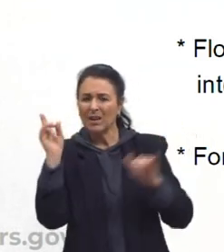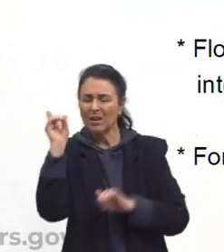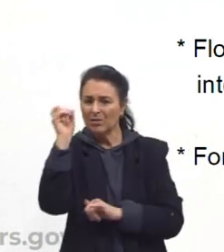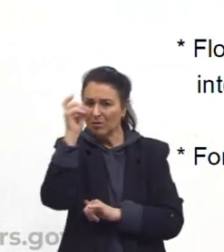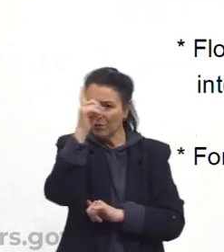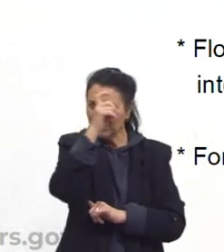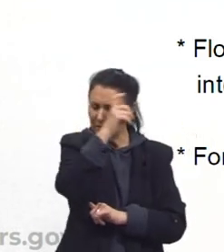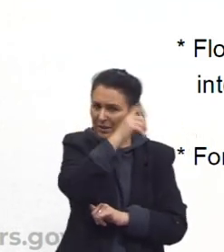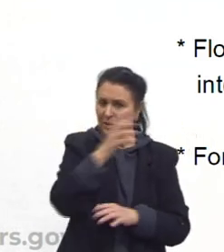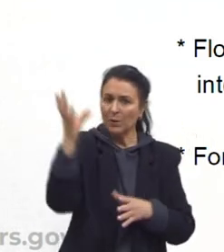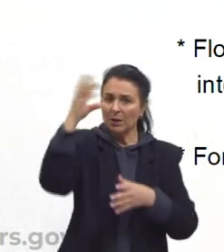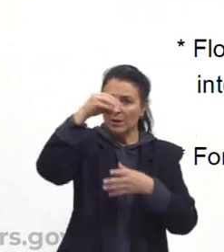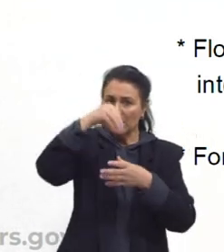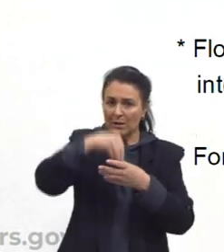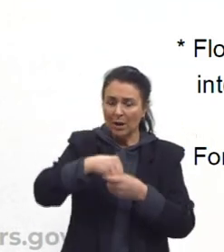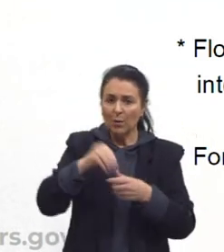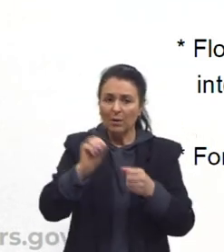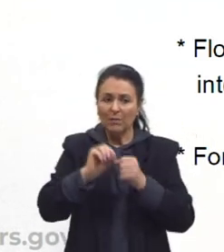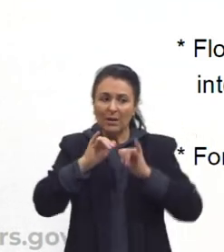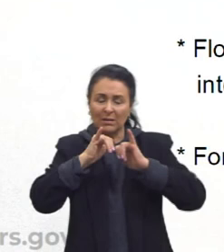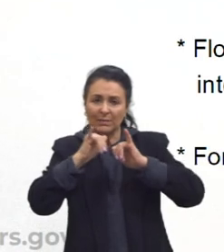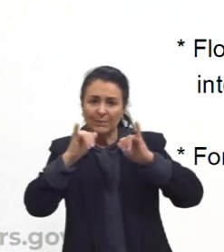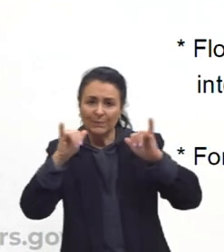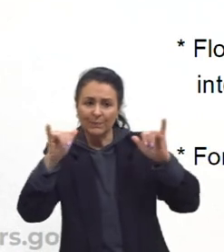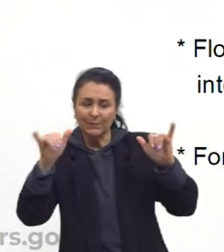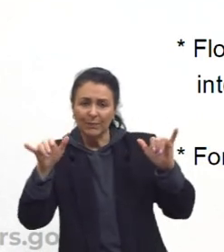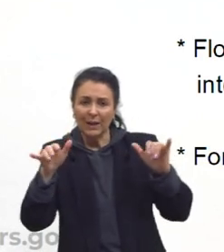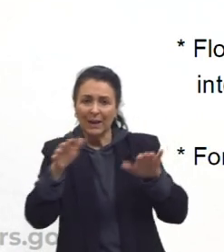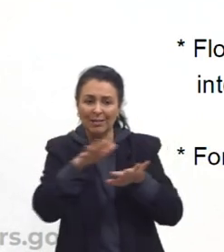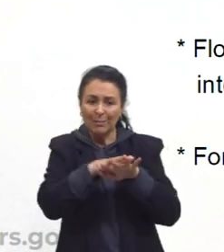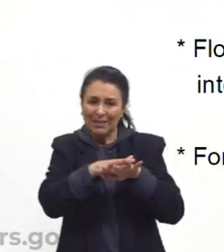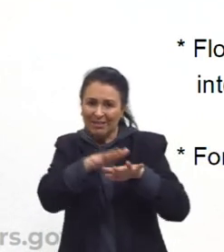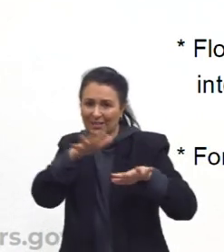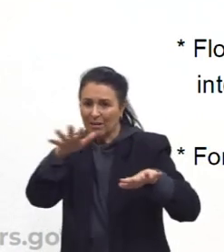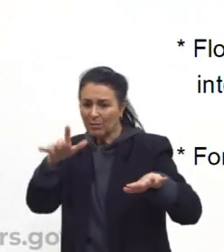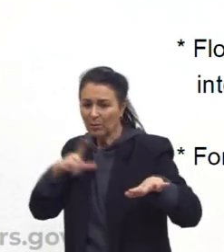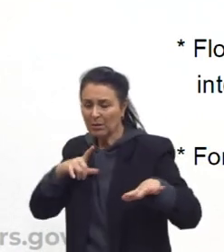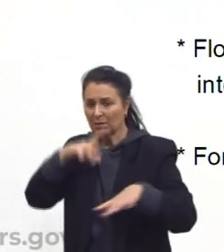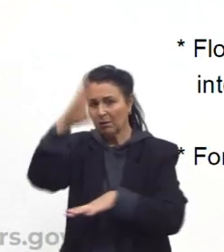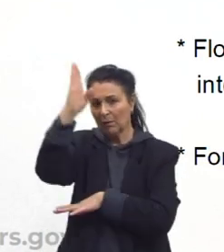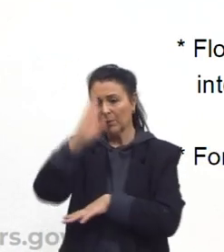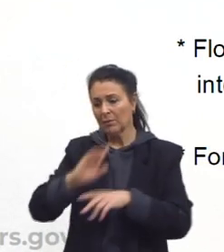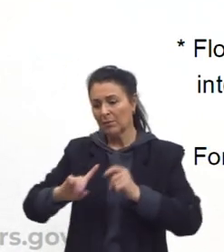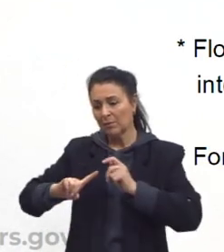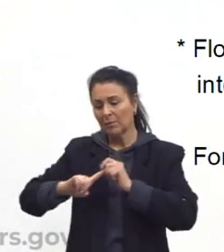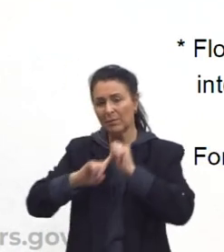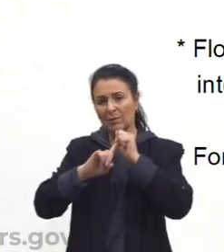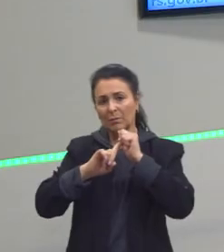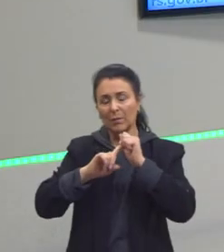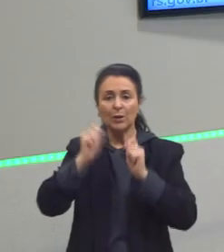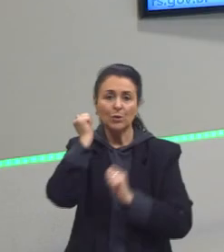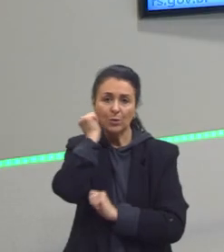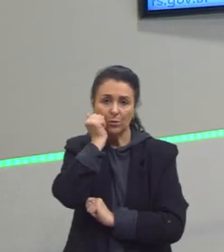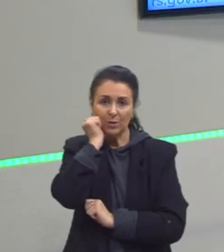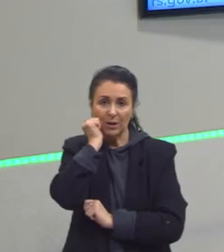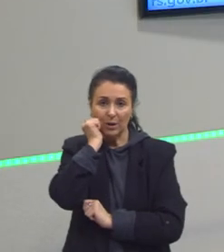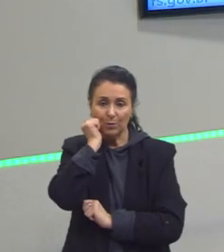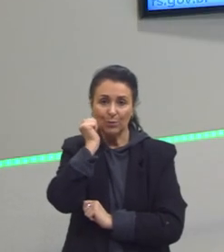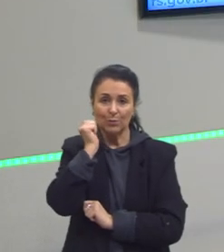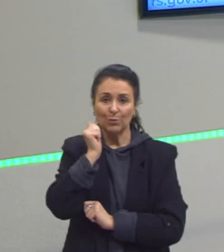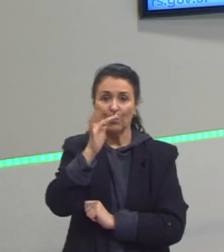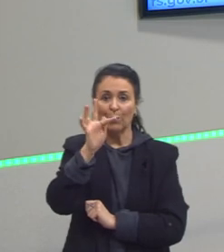integração e faz toda uma denúncia da exclusão que há no Brasil, principalmente dos negros. O Florestan Fernandes